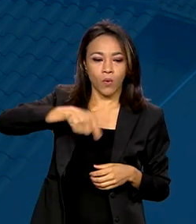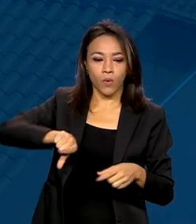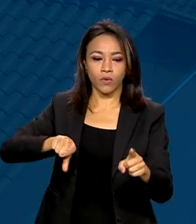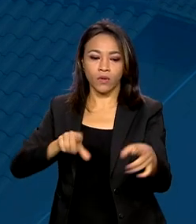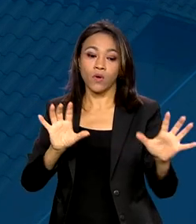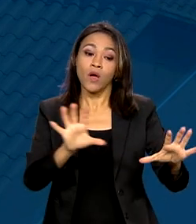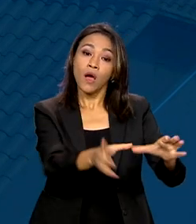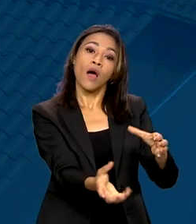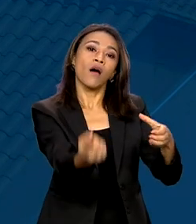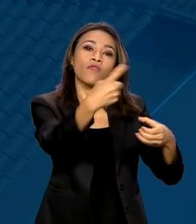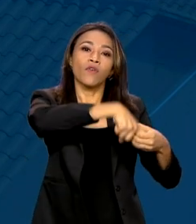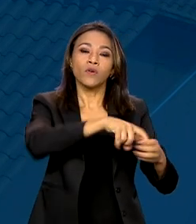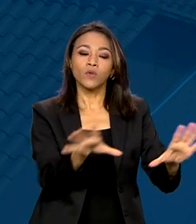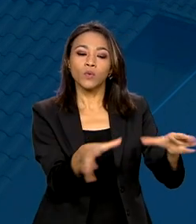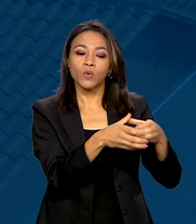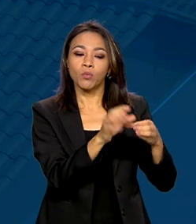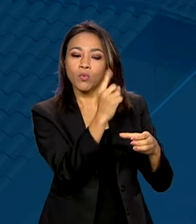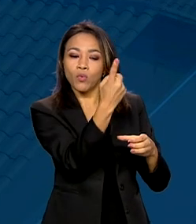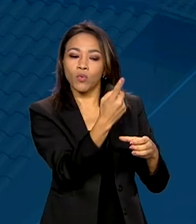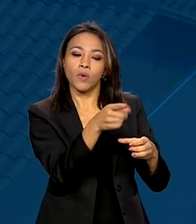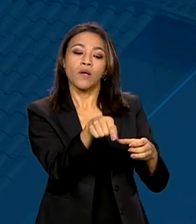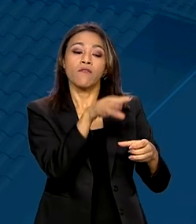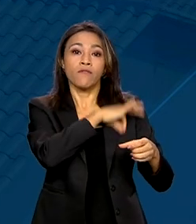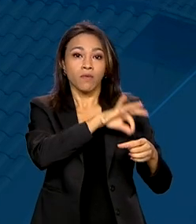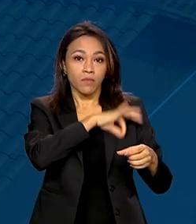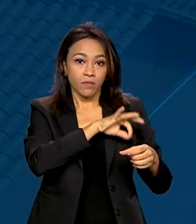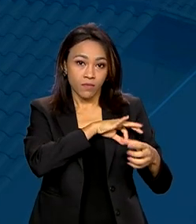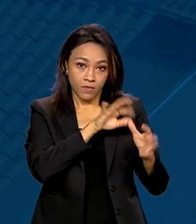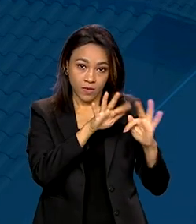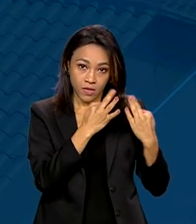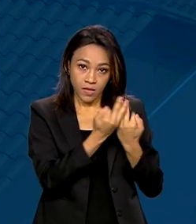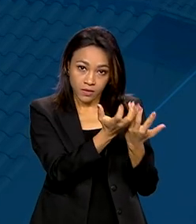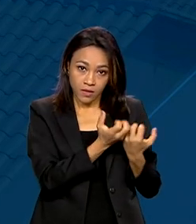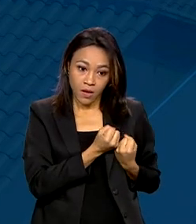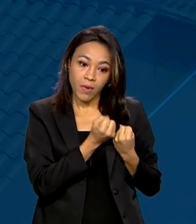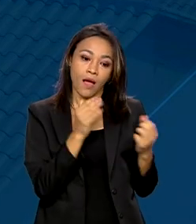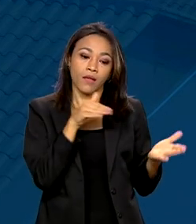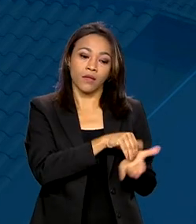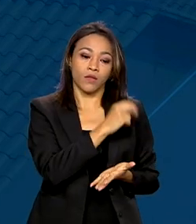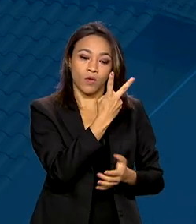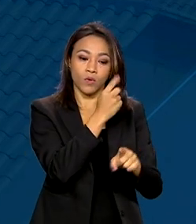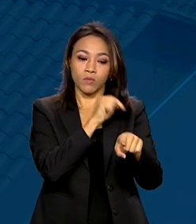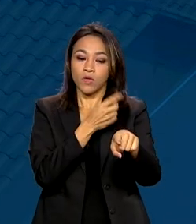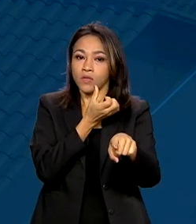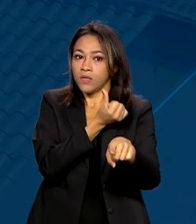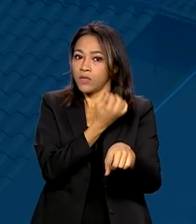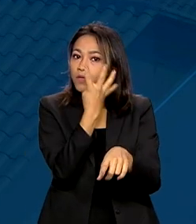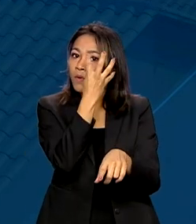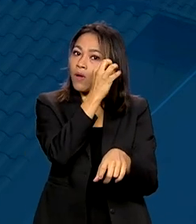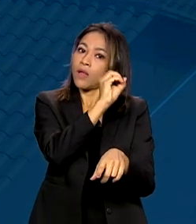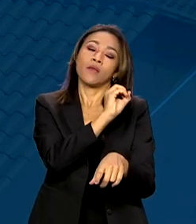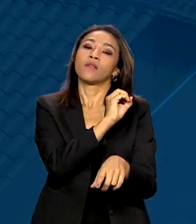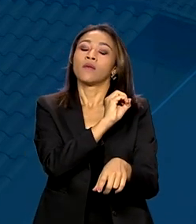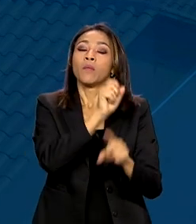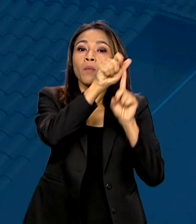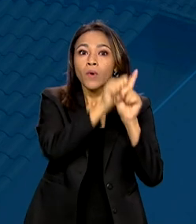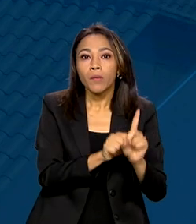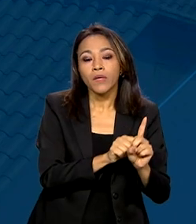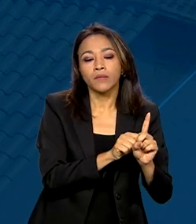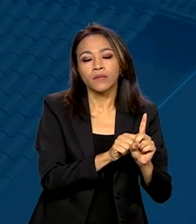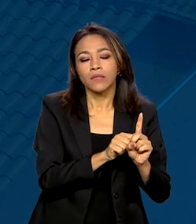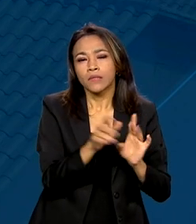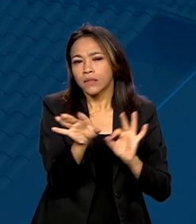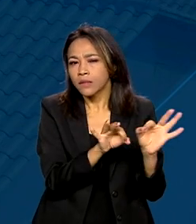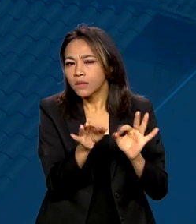da faixa 1, agora voltado para famílias com renda bruta de até 2 mil 640 reais por mês. A estimativa